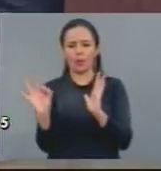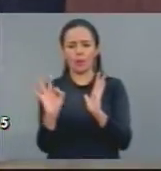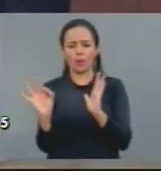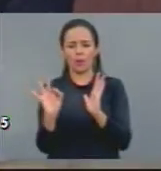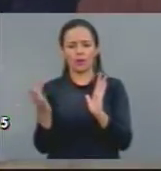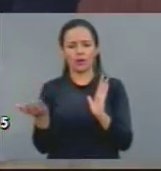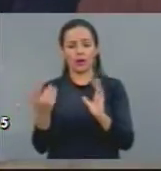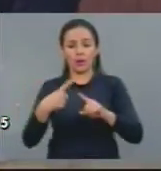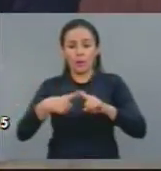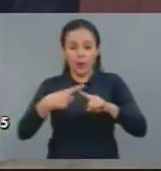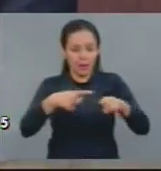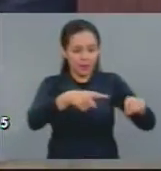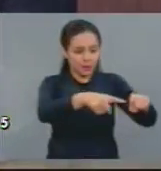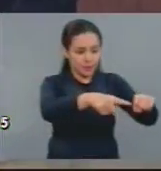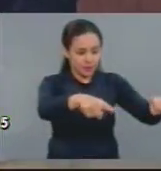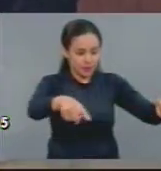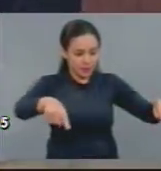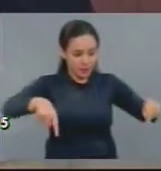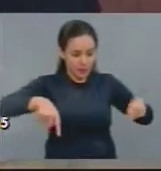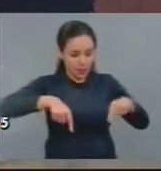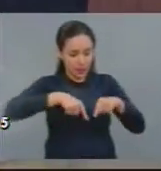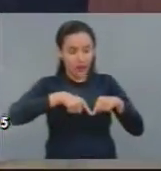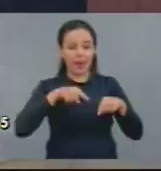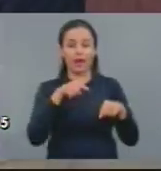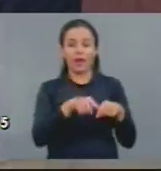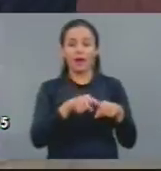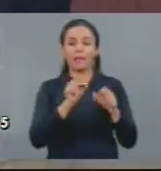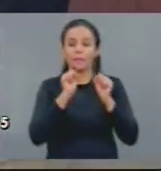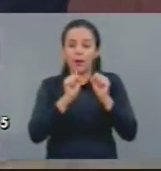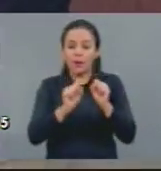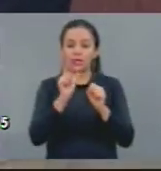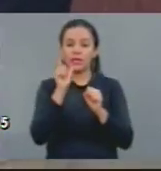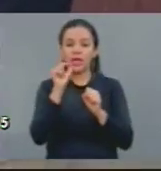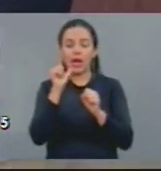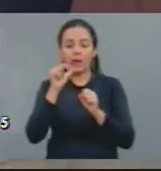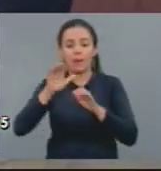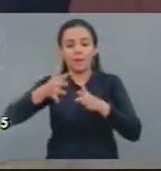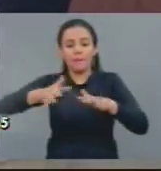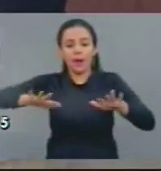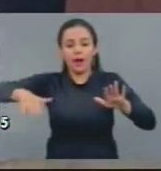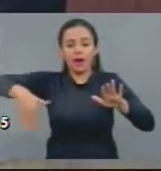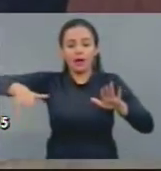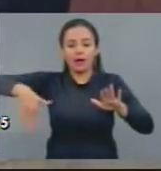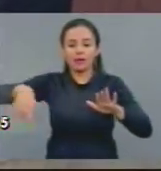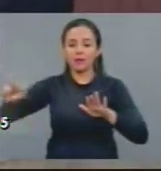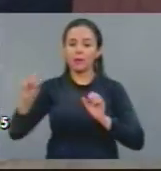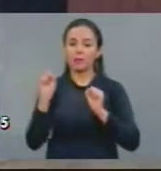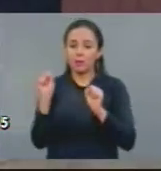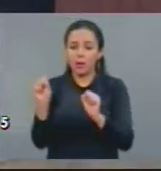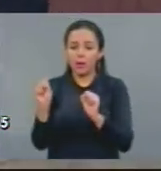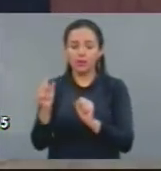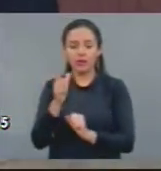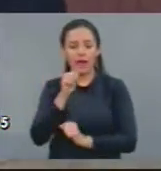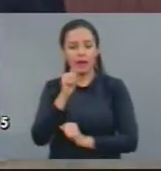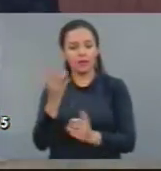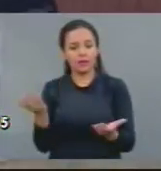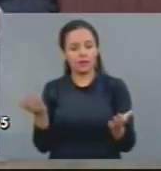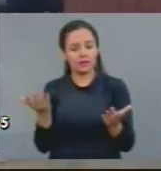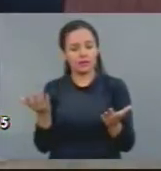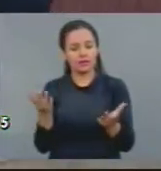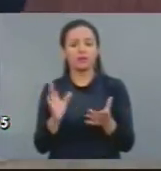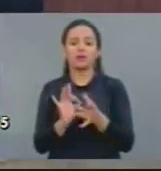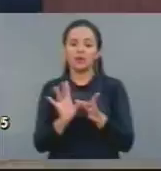necessária para esse tipo de atividade. Esse tipo de atividade. Veja,